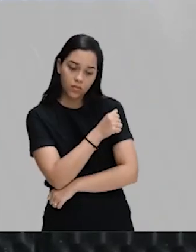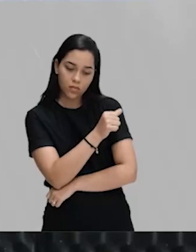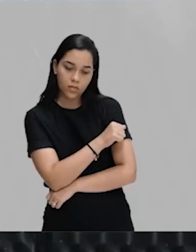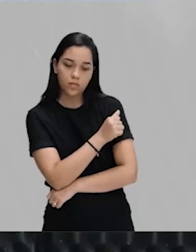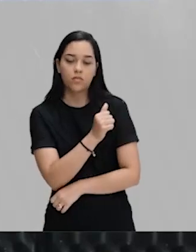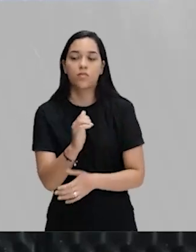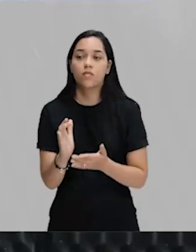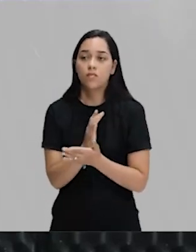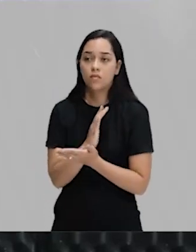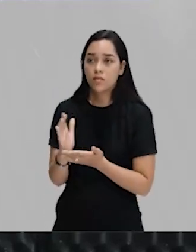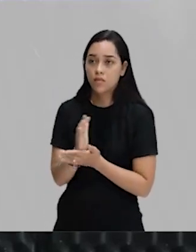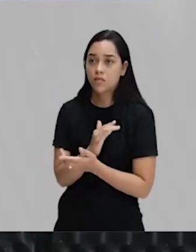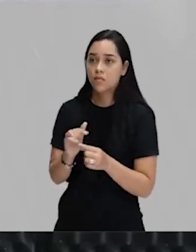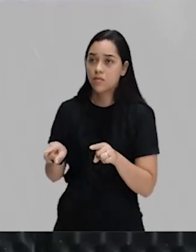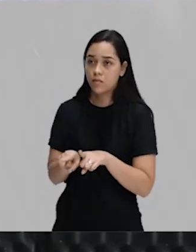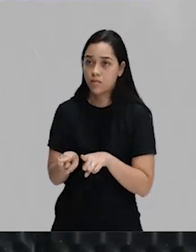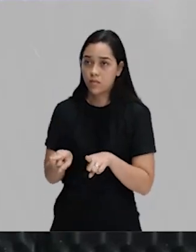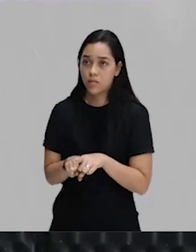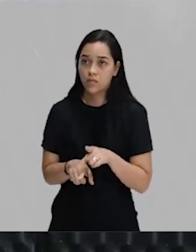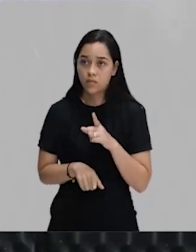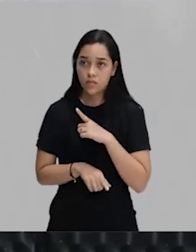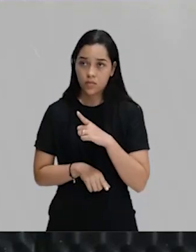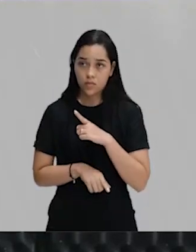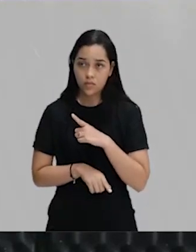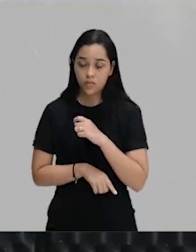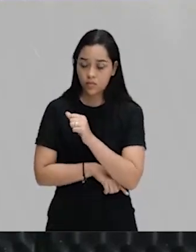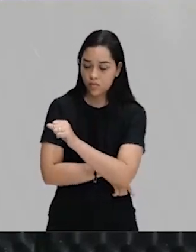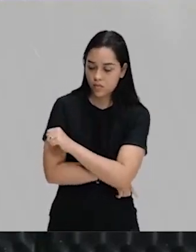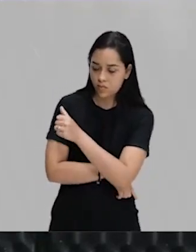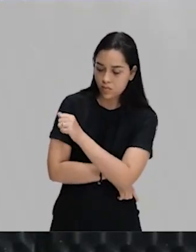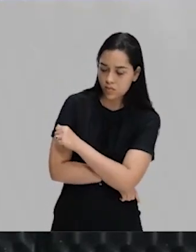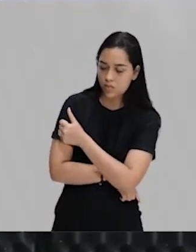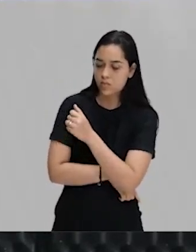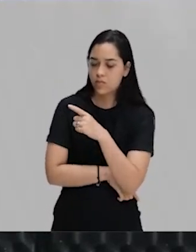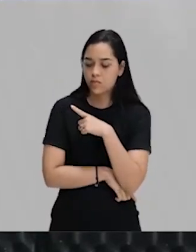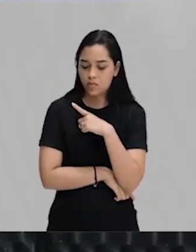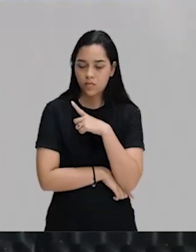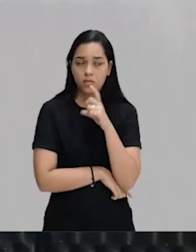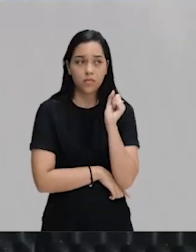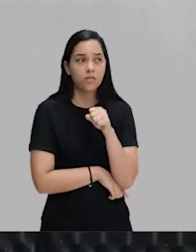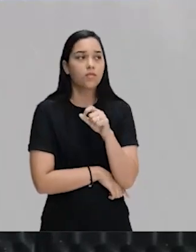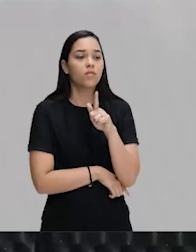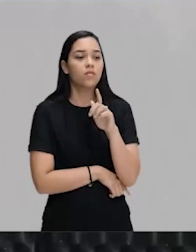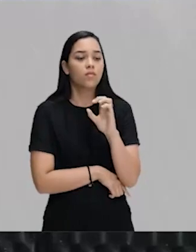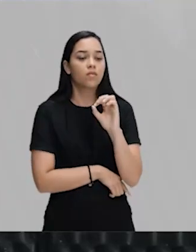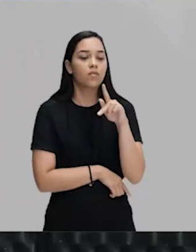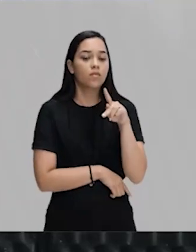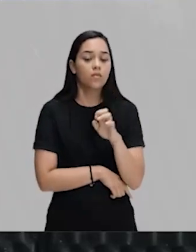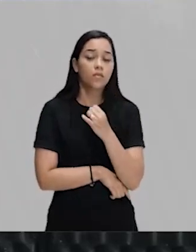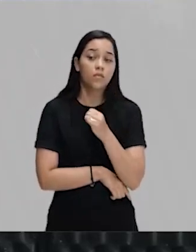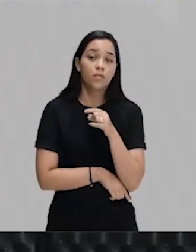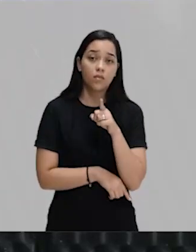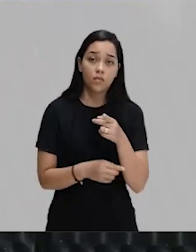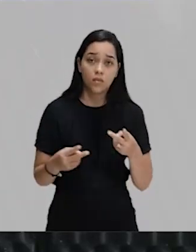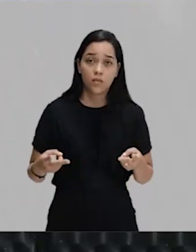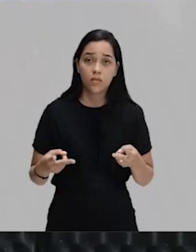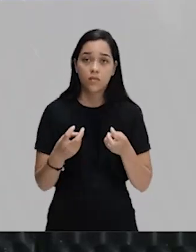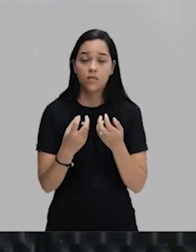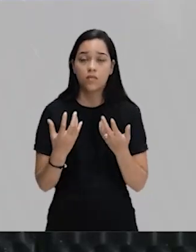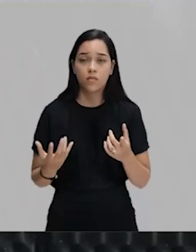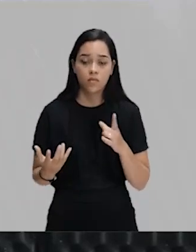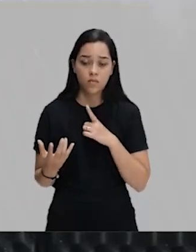Alguns setores republicanos da classe média do Rio de Janeiro chegaram a participar desse golpe. Porque se você observar